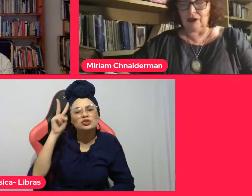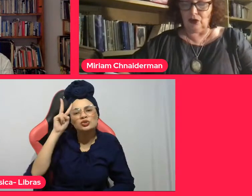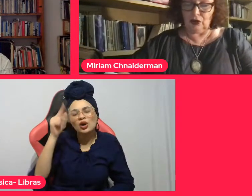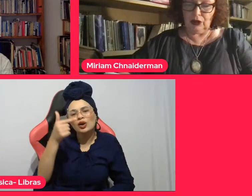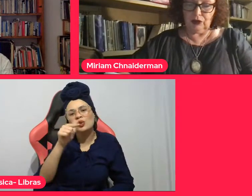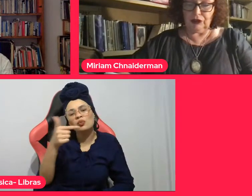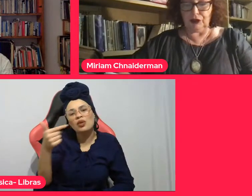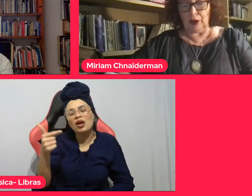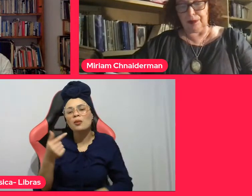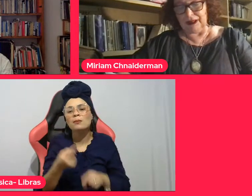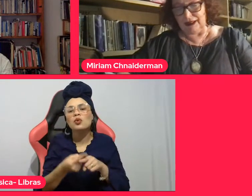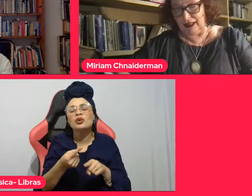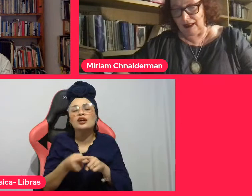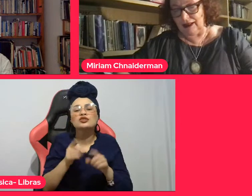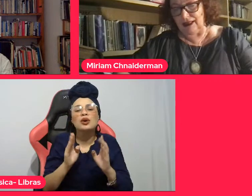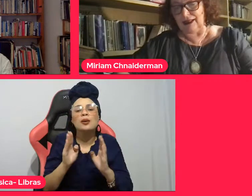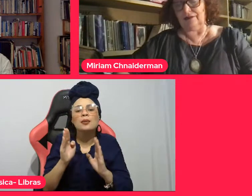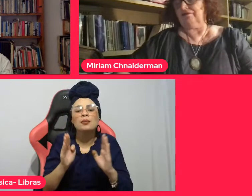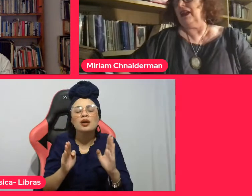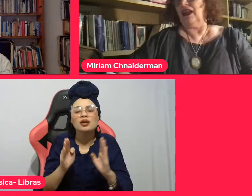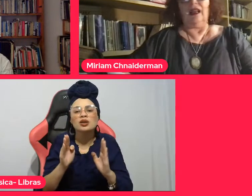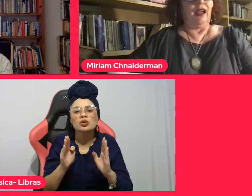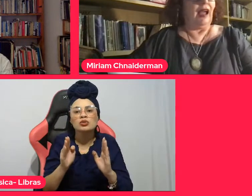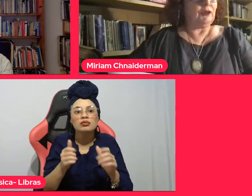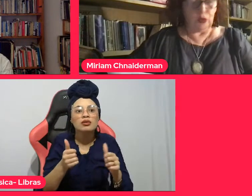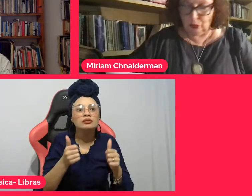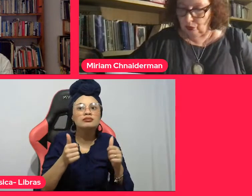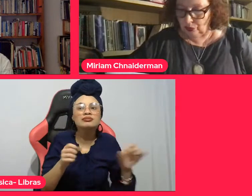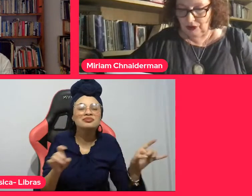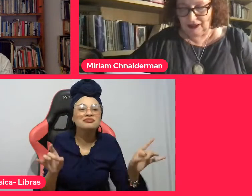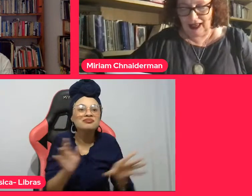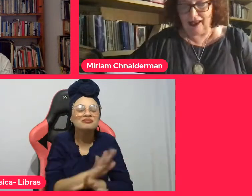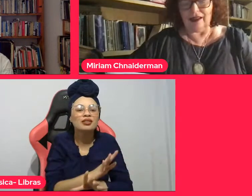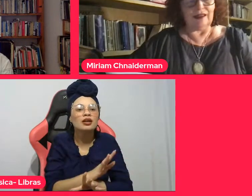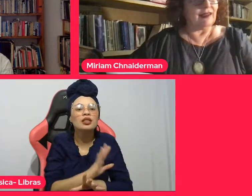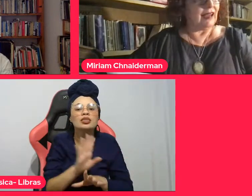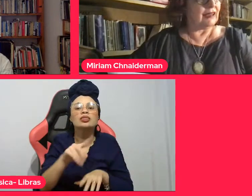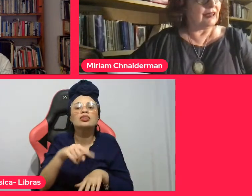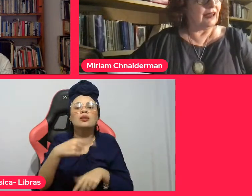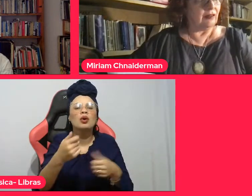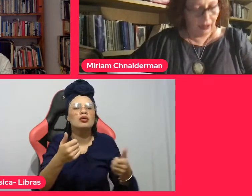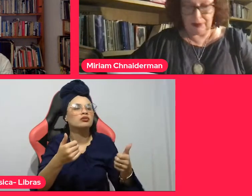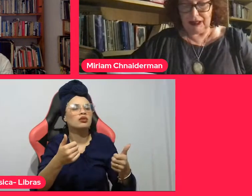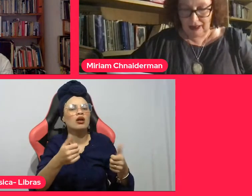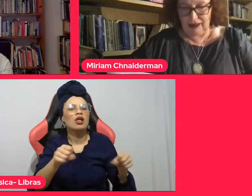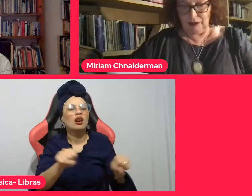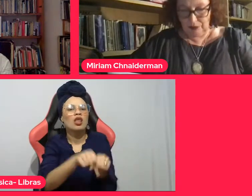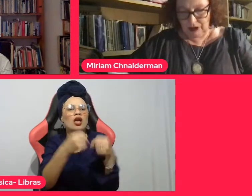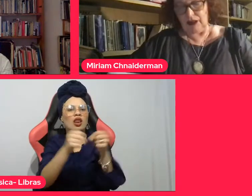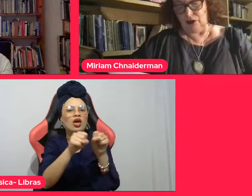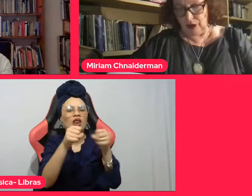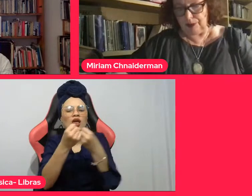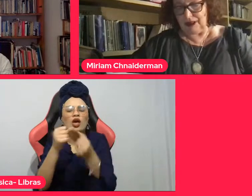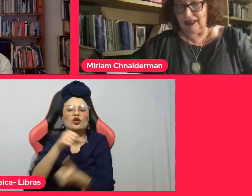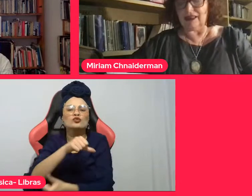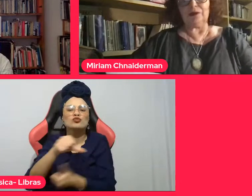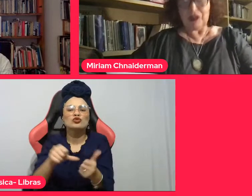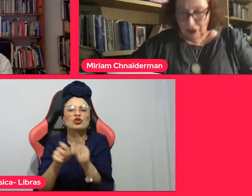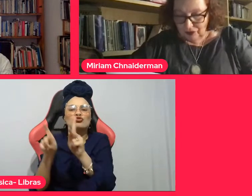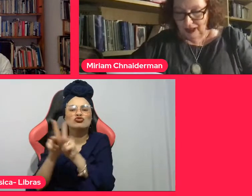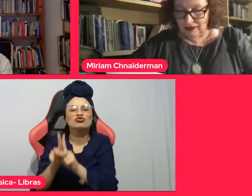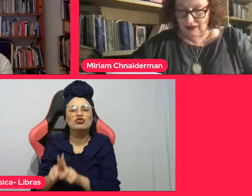a McDonald's shopping centers, a tudo que é ligado ao capitalismo, ligado ao